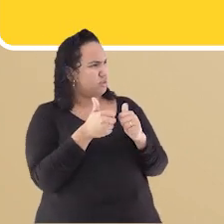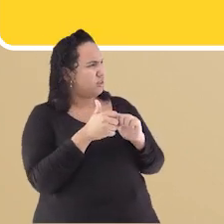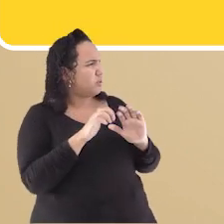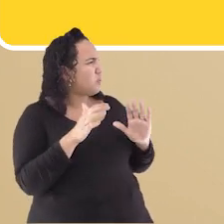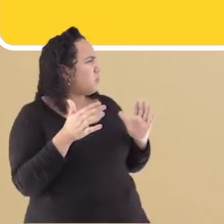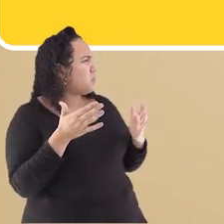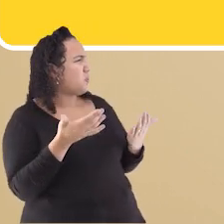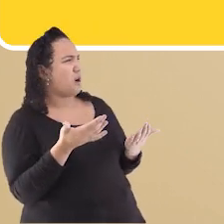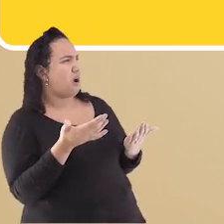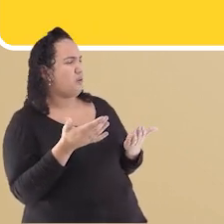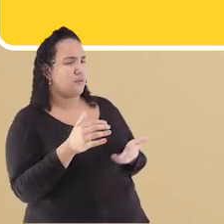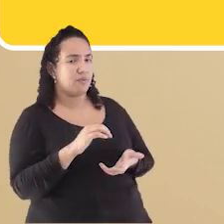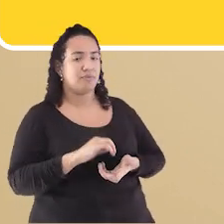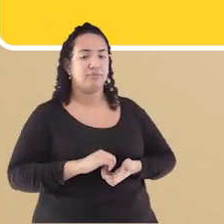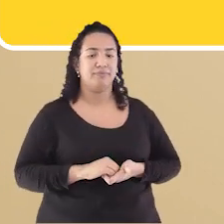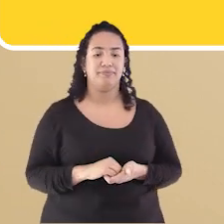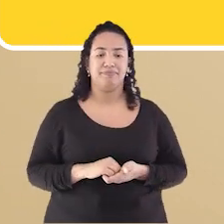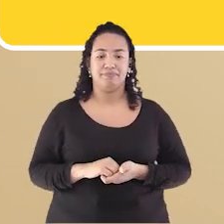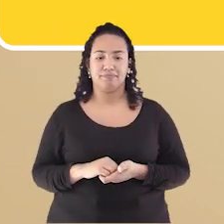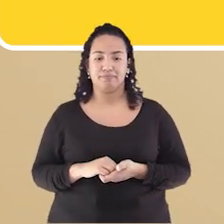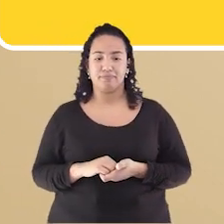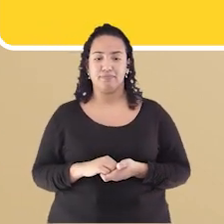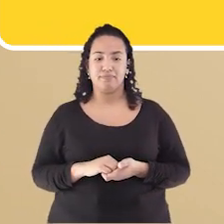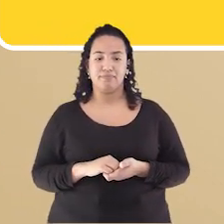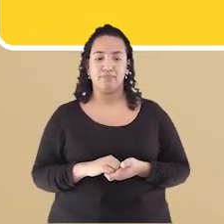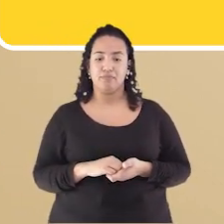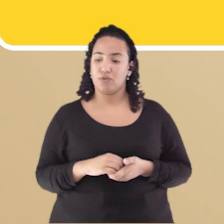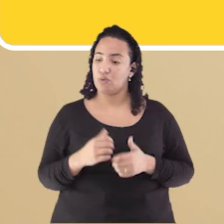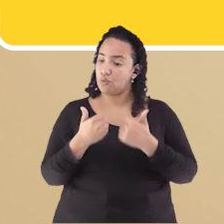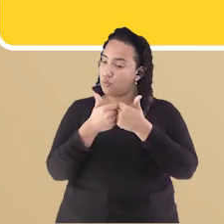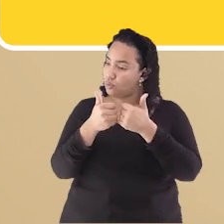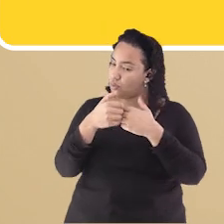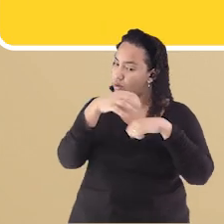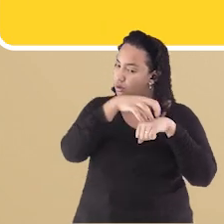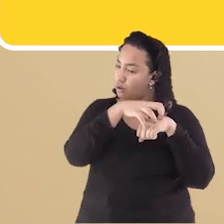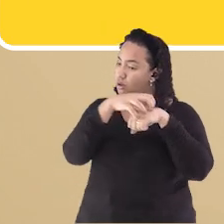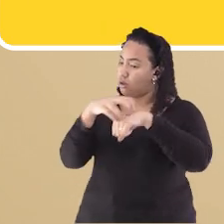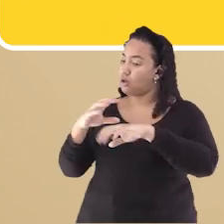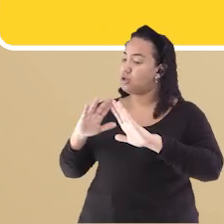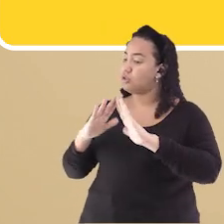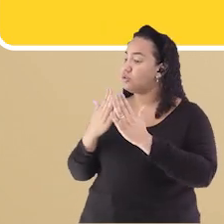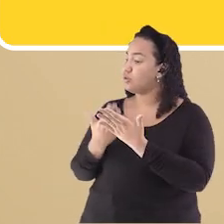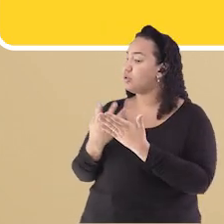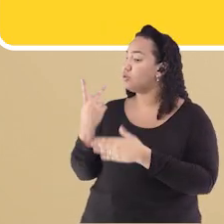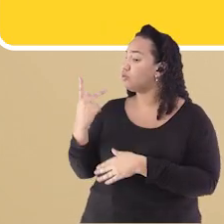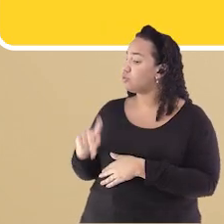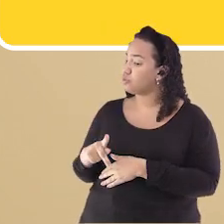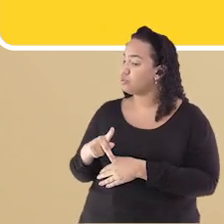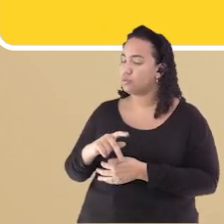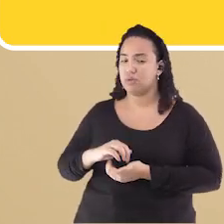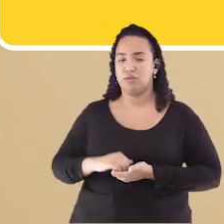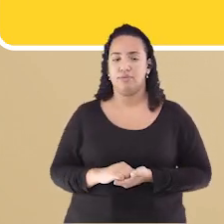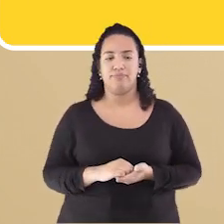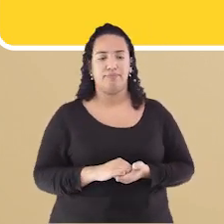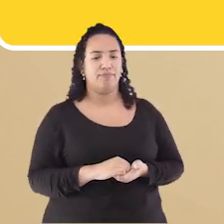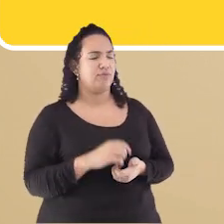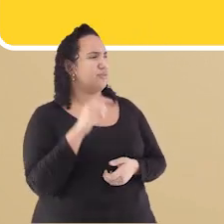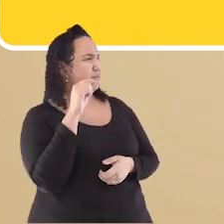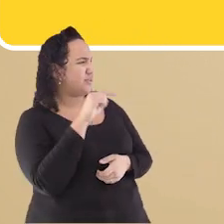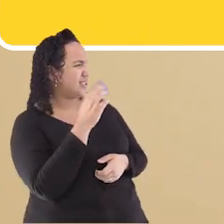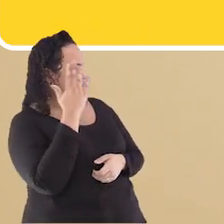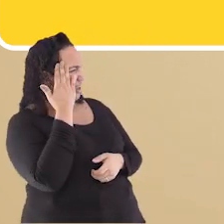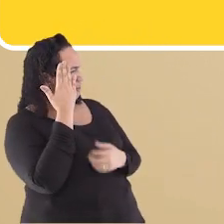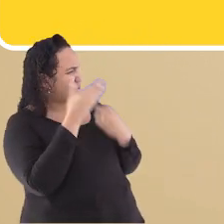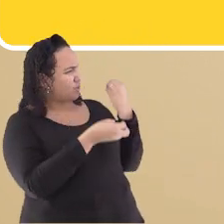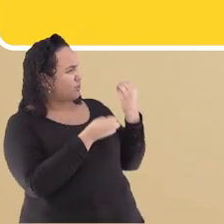Nós teremos que tomar? O que vai para a sua escola? E como é que você sabe o que